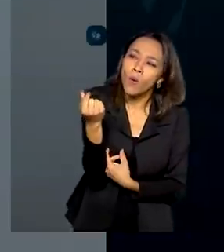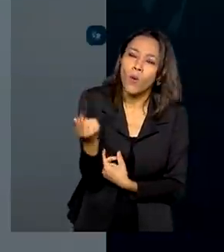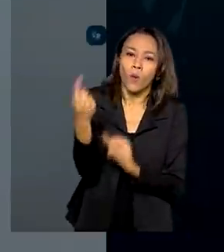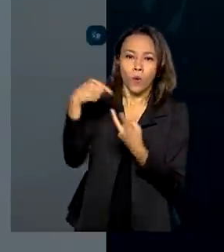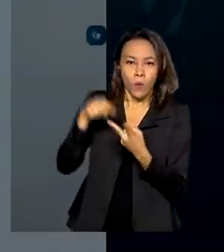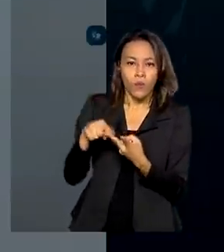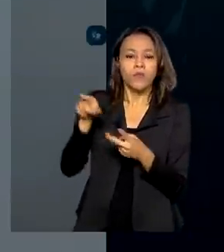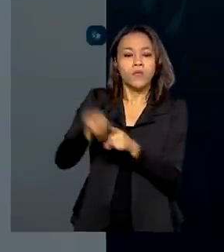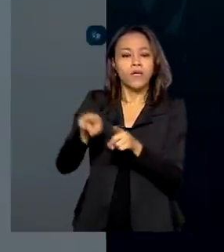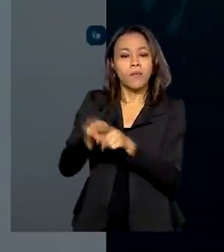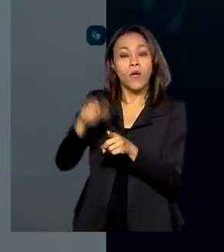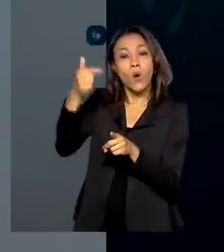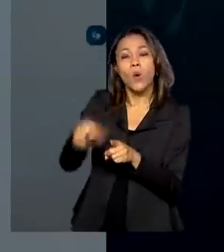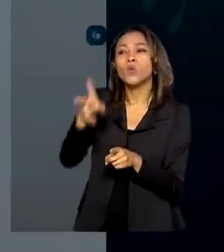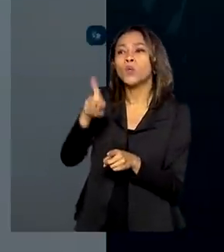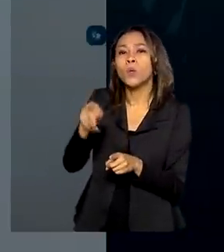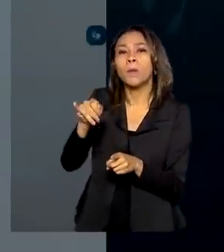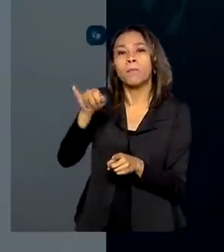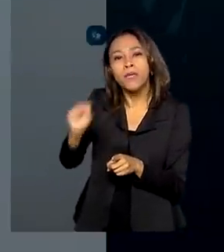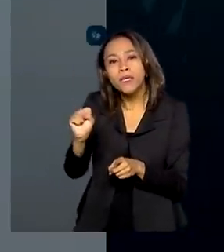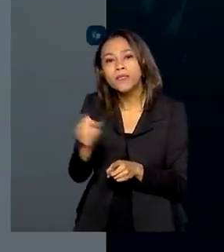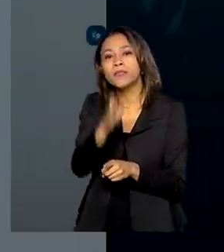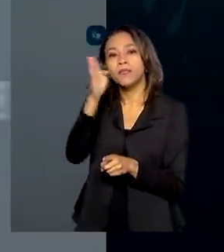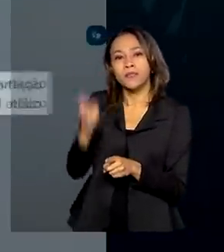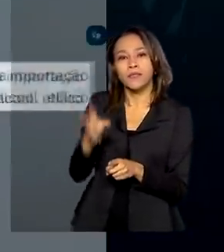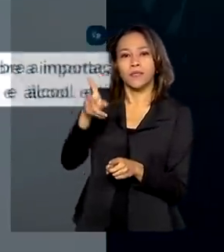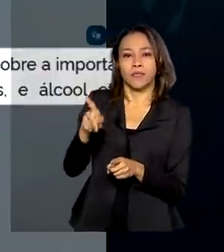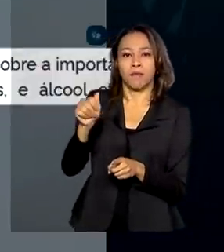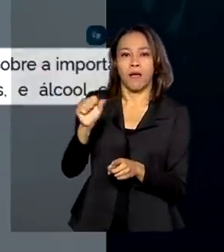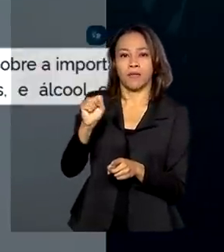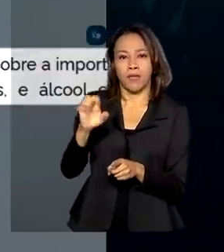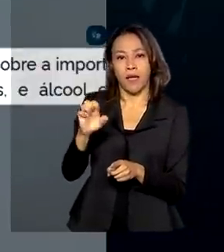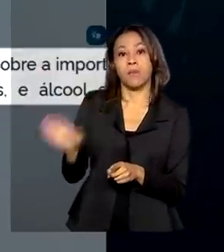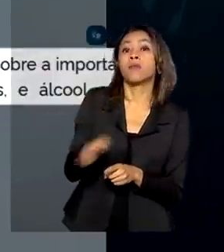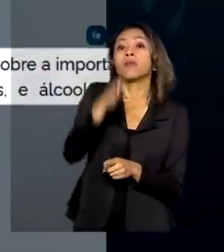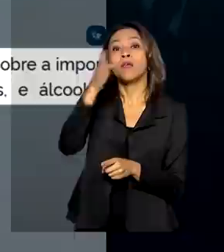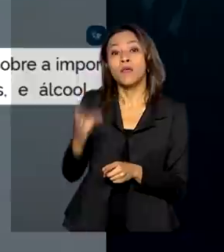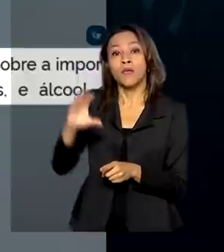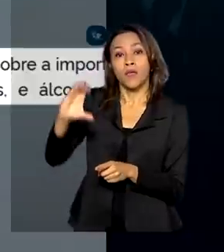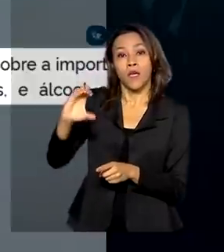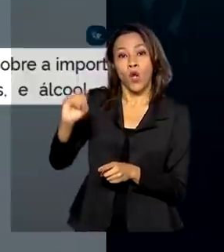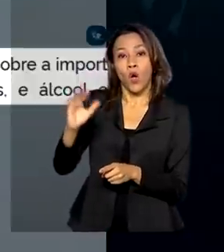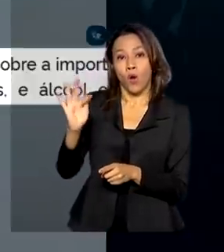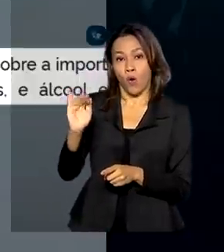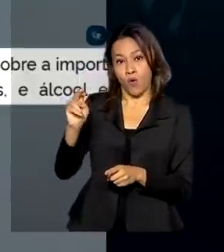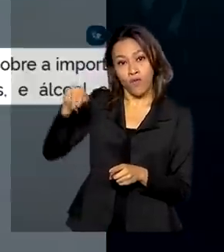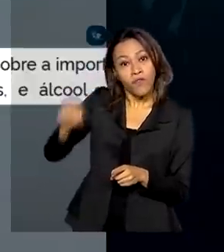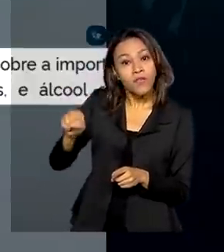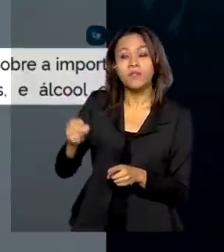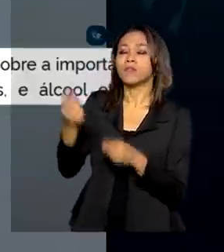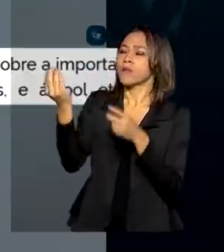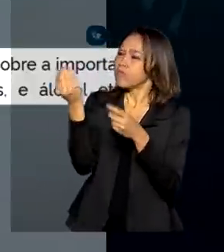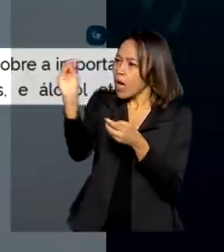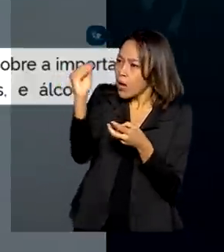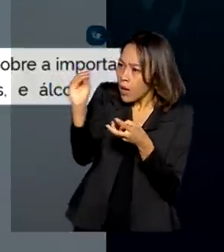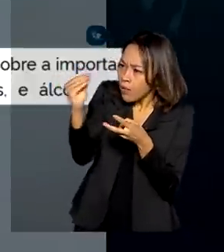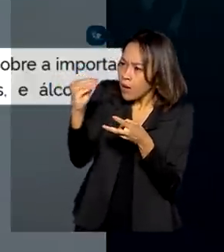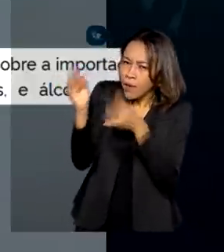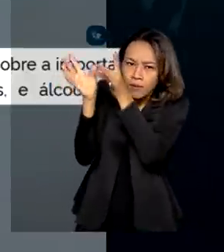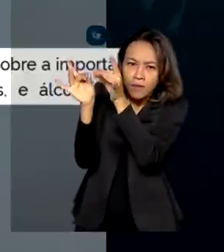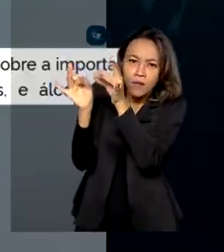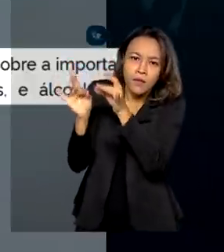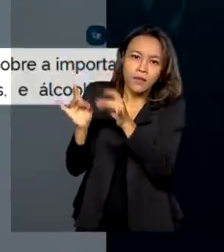contribuição para o PIS-PASEP e da COFINS, e ainda quanto é pago de contribuição sobre a importação e a